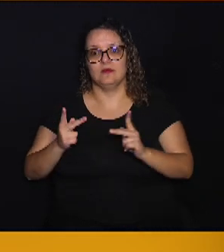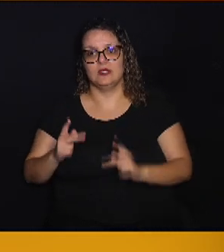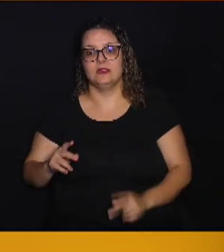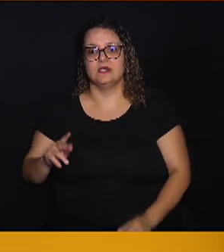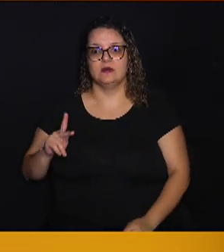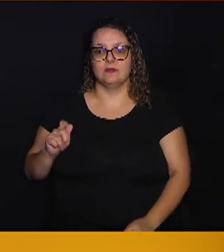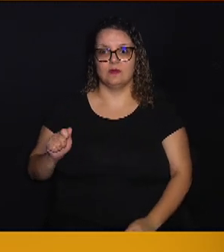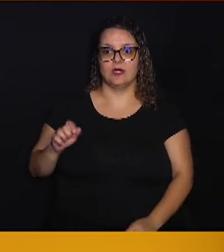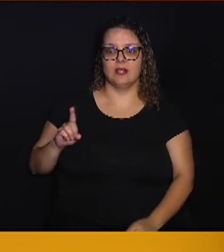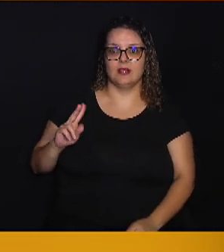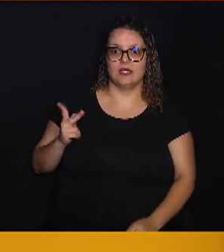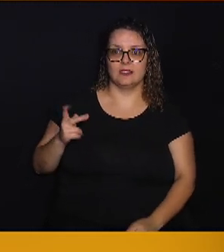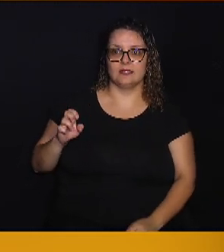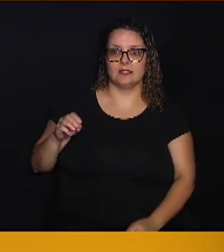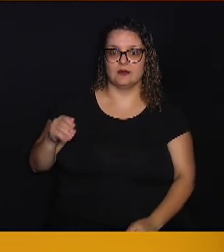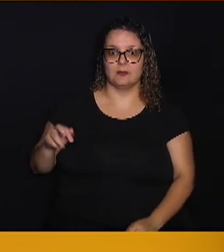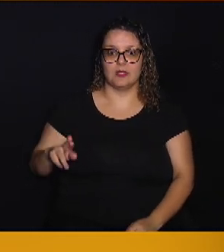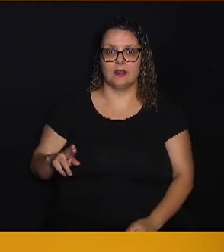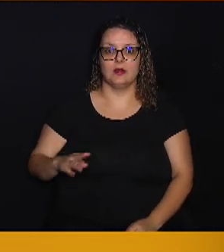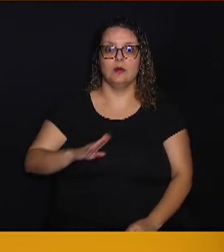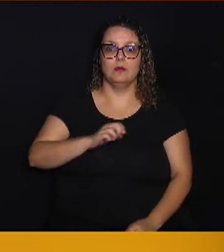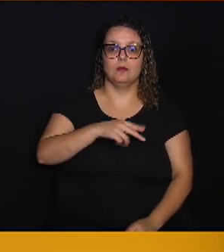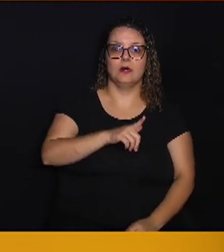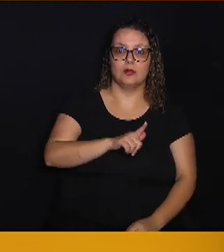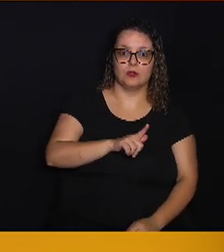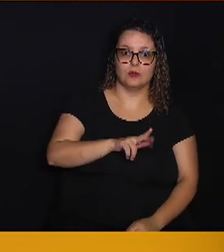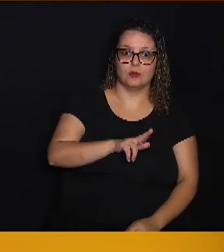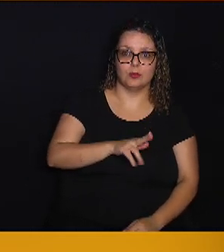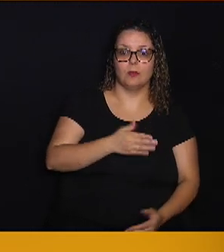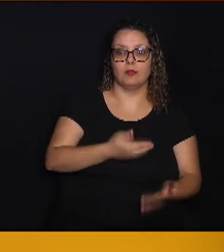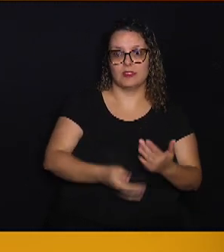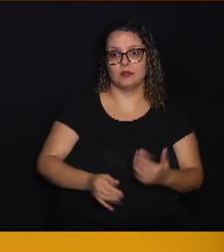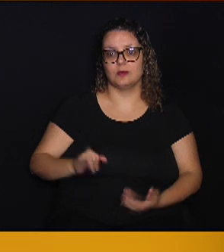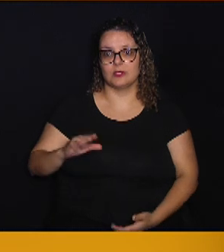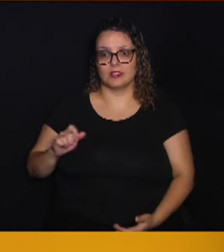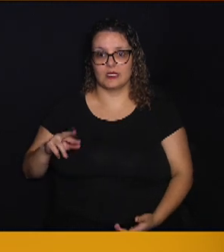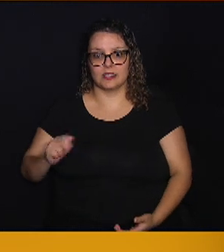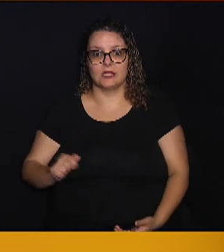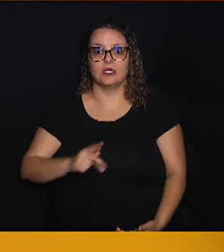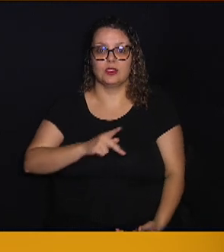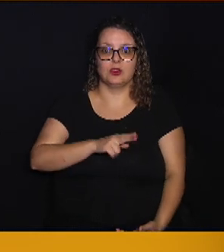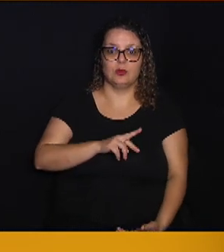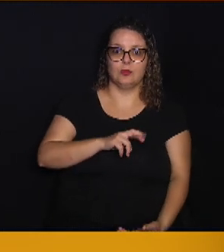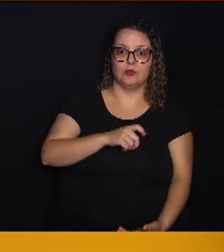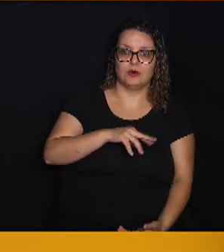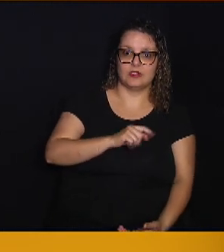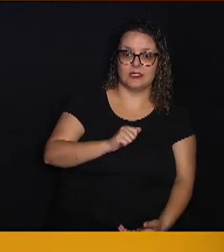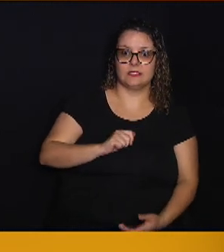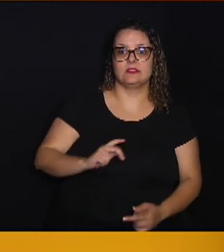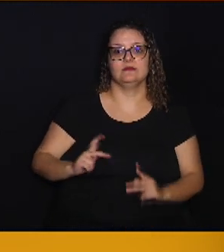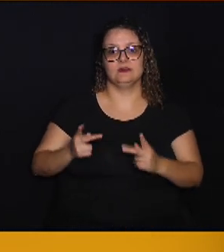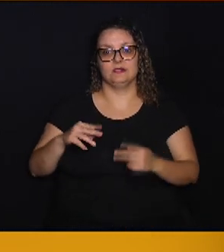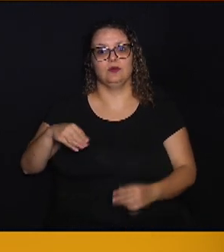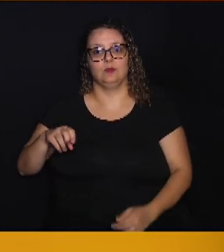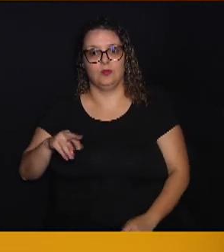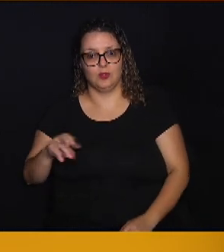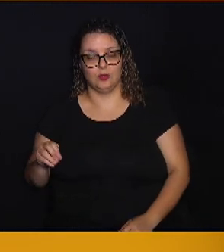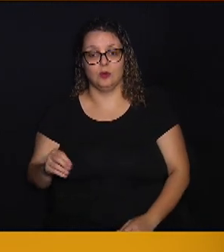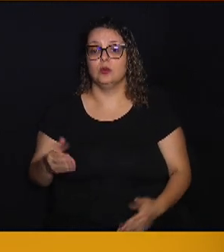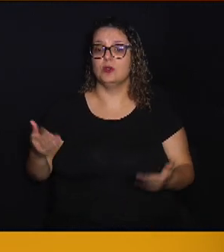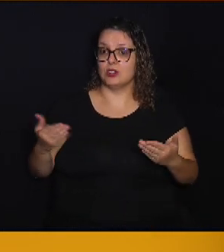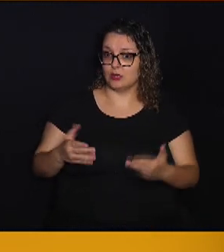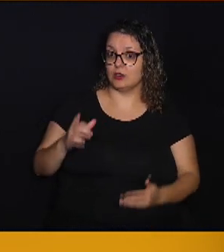Bangu perdeu para o Icaraí e o Pureza venceu o Morro. Com isso, agora nós temos